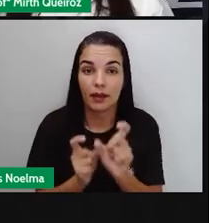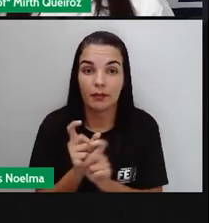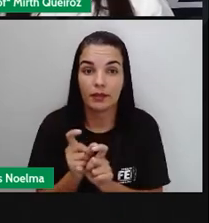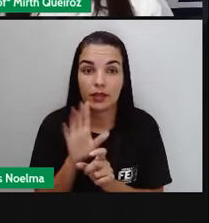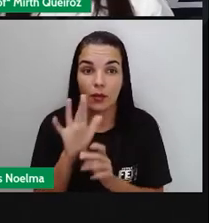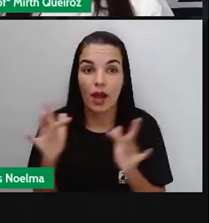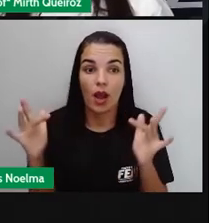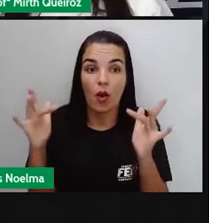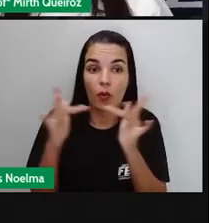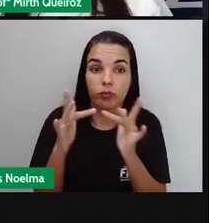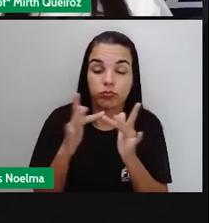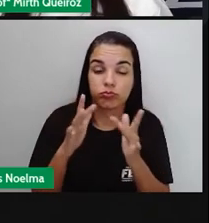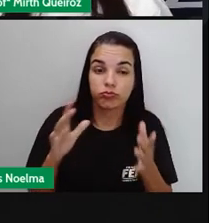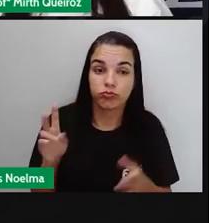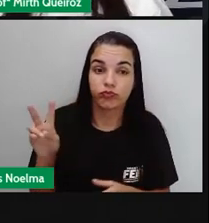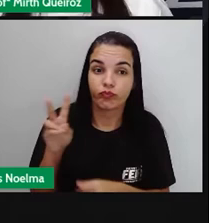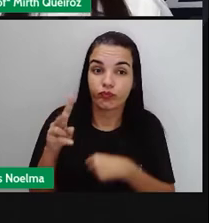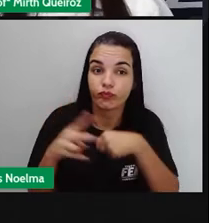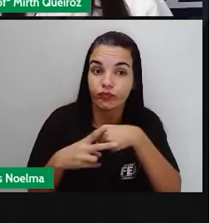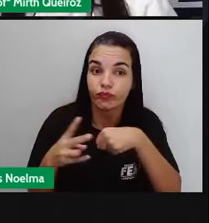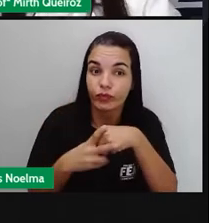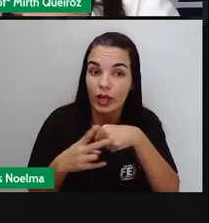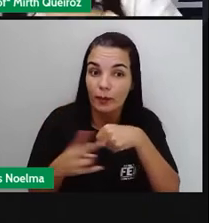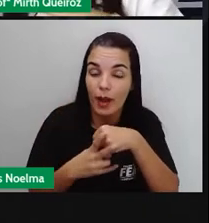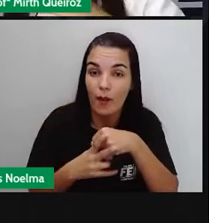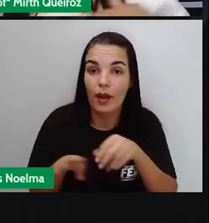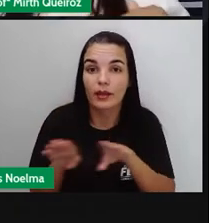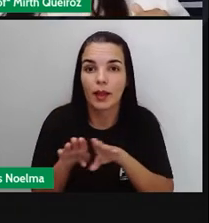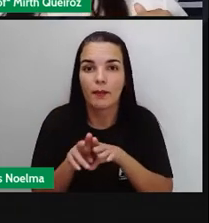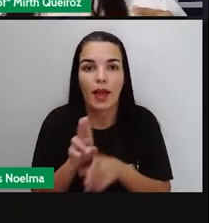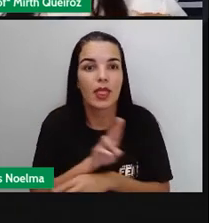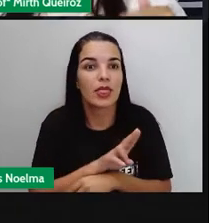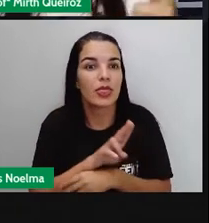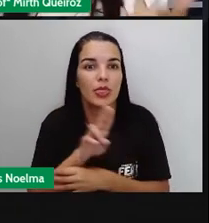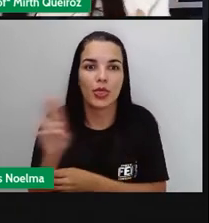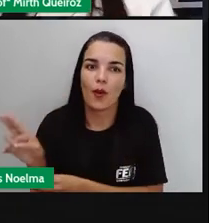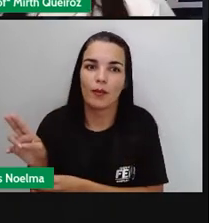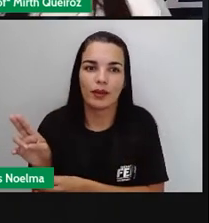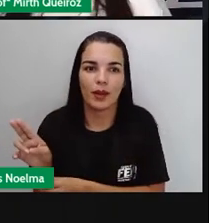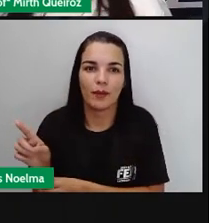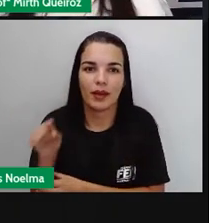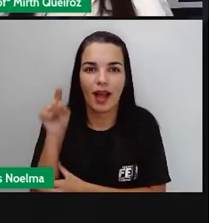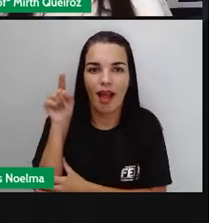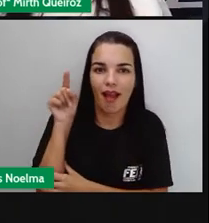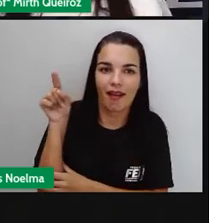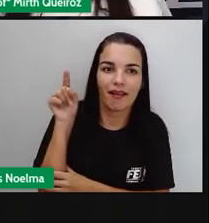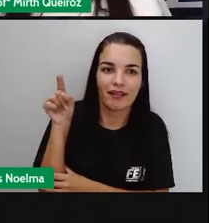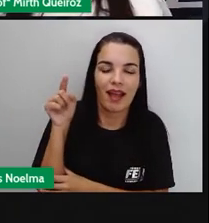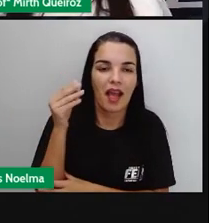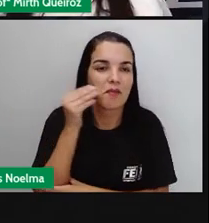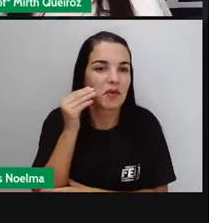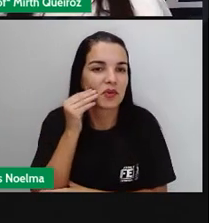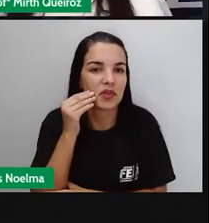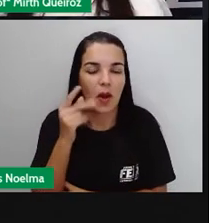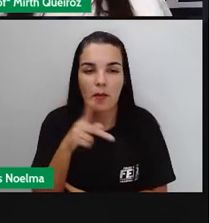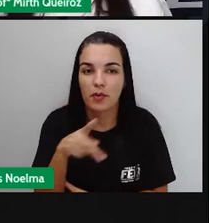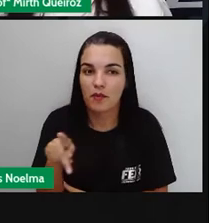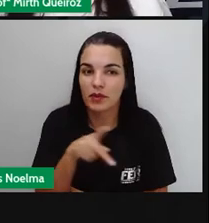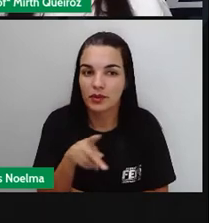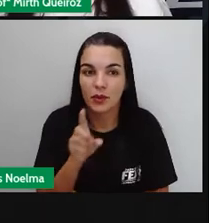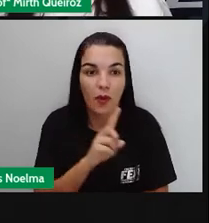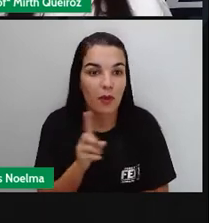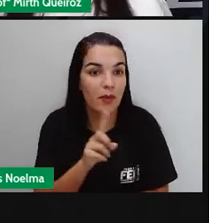Concordância verbal e nominal. Foi o que não aconteceu nesta fala aí dita pelo